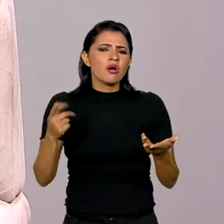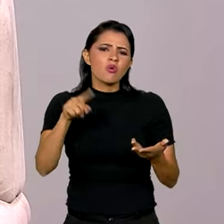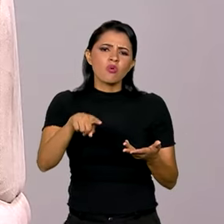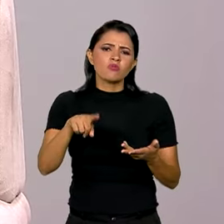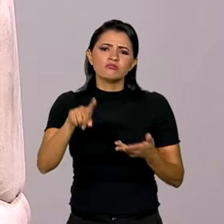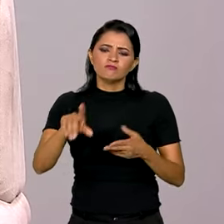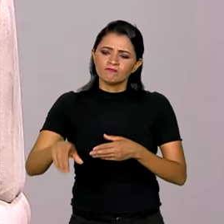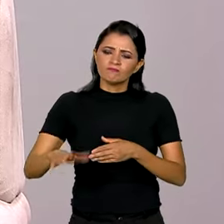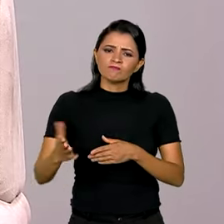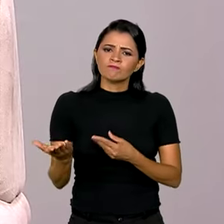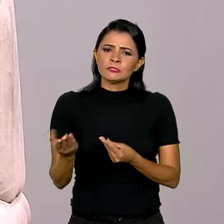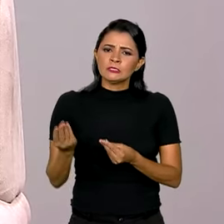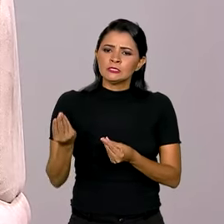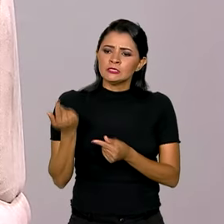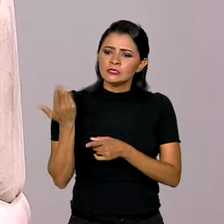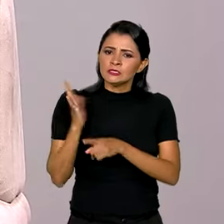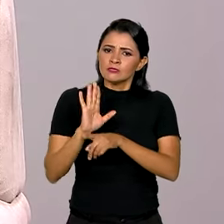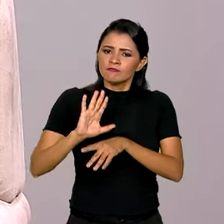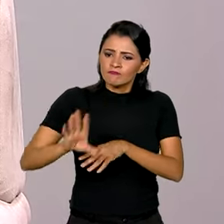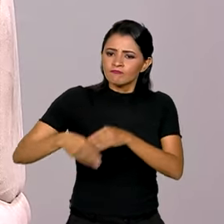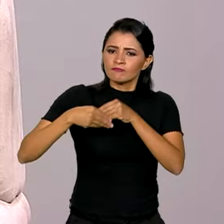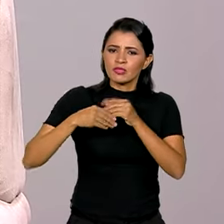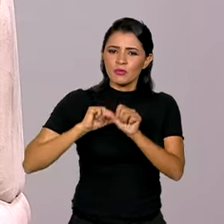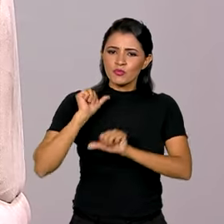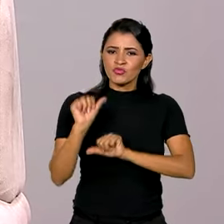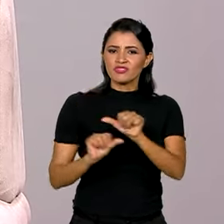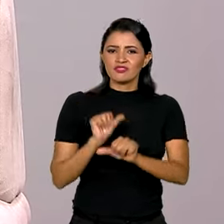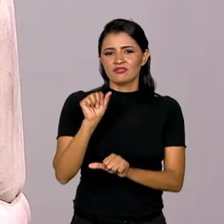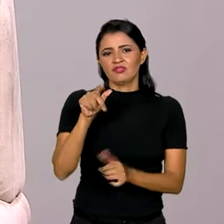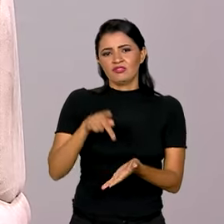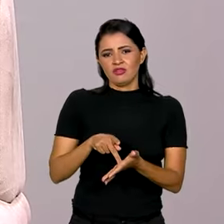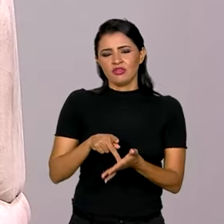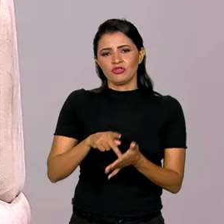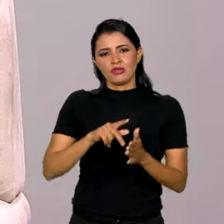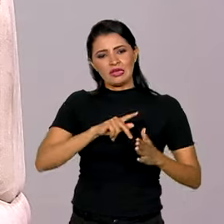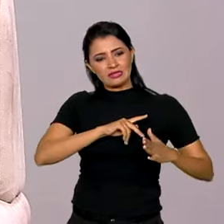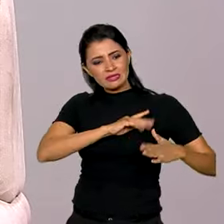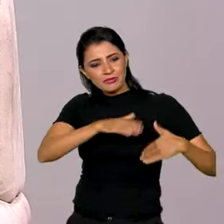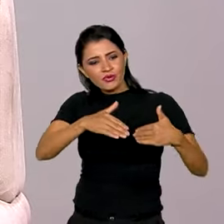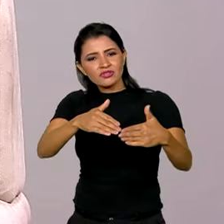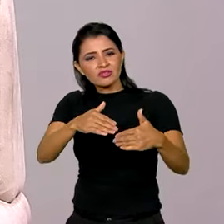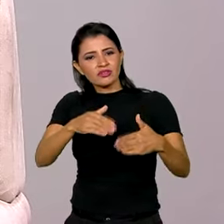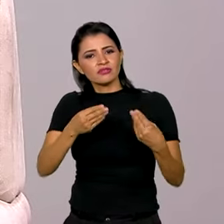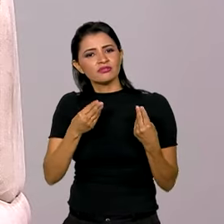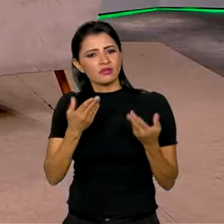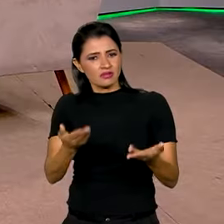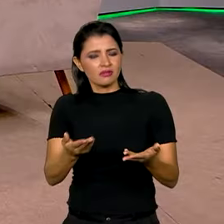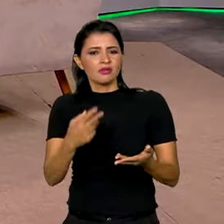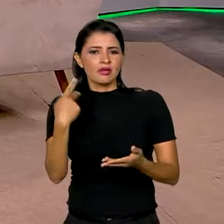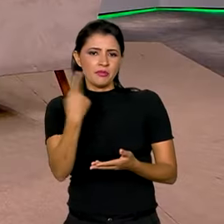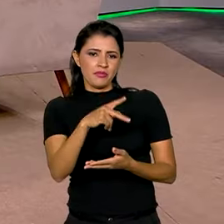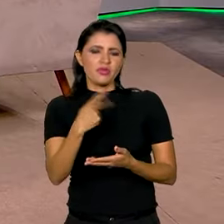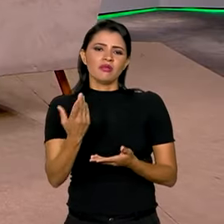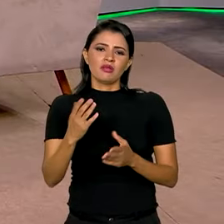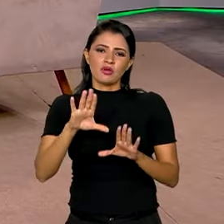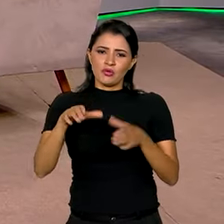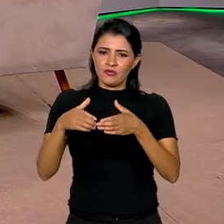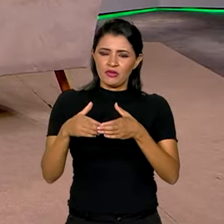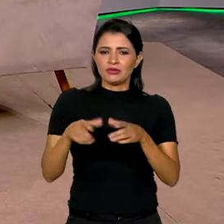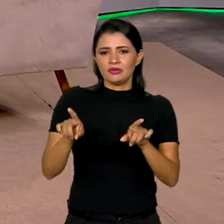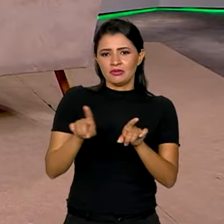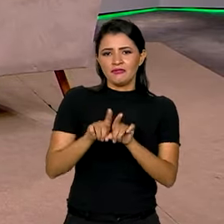contribuição, a transformação mesmo que todo esse processo, que passa pelas conferências, mas